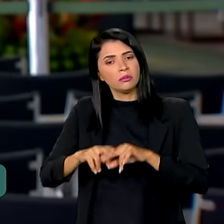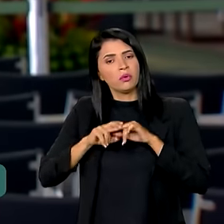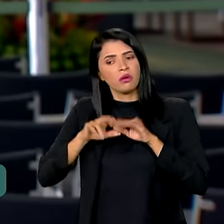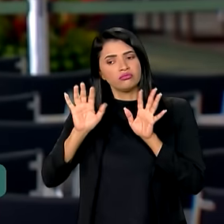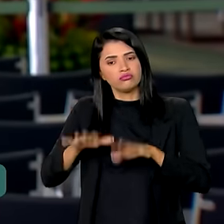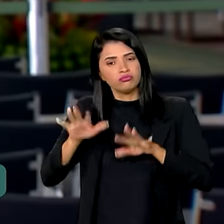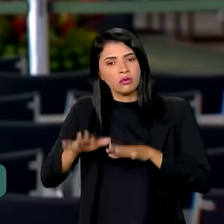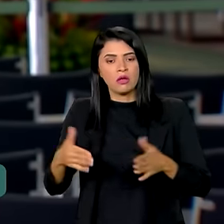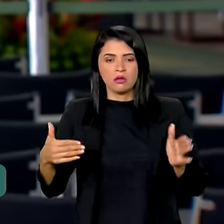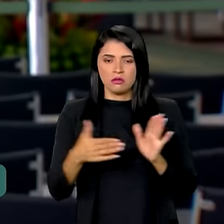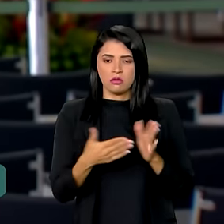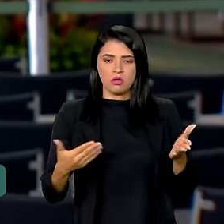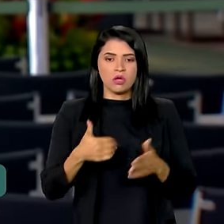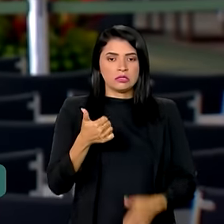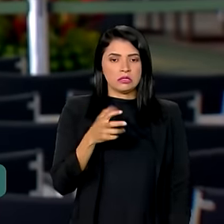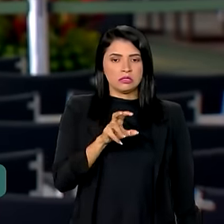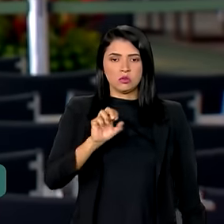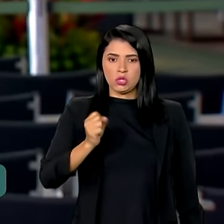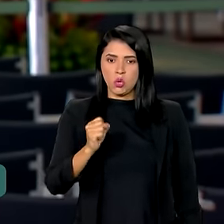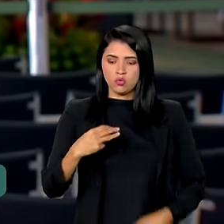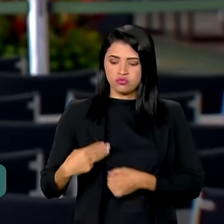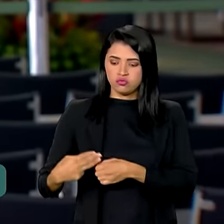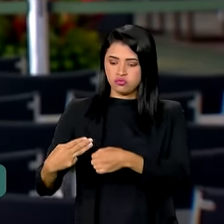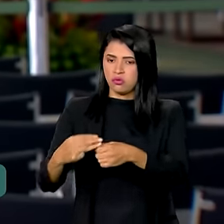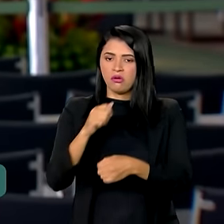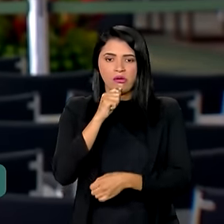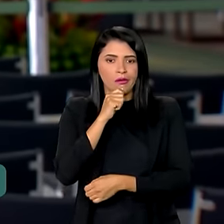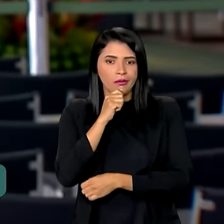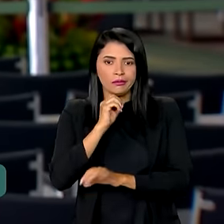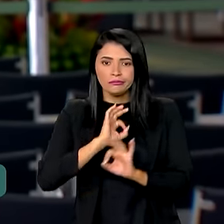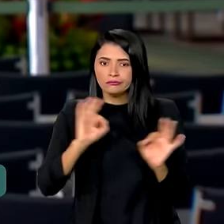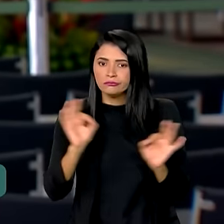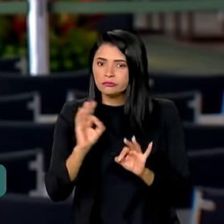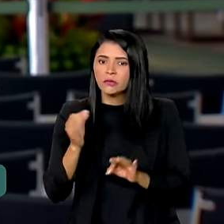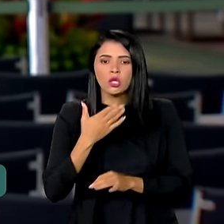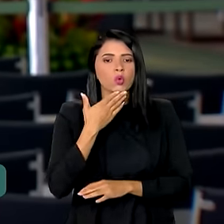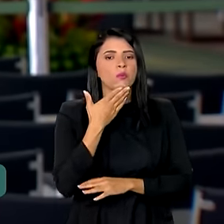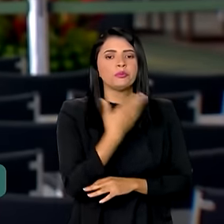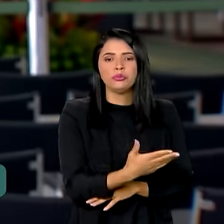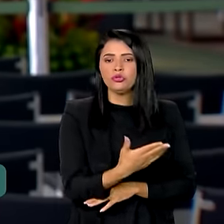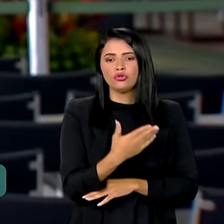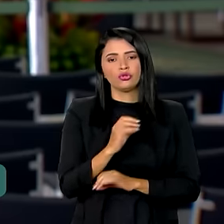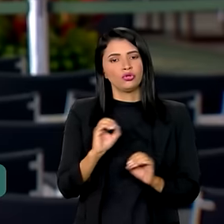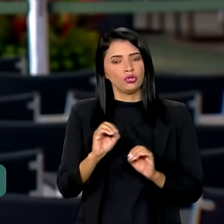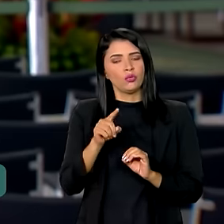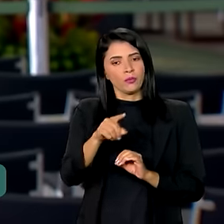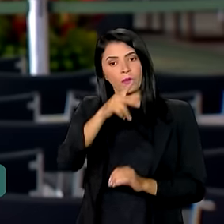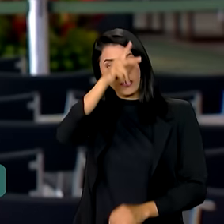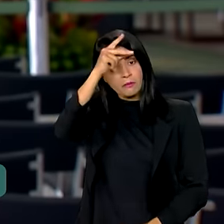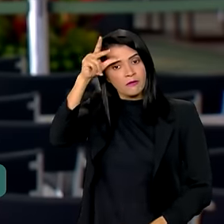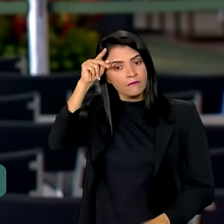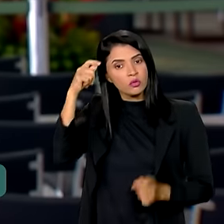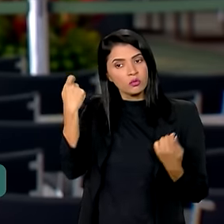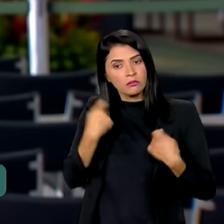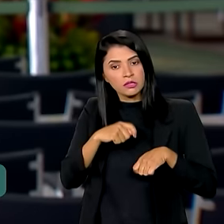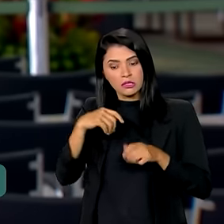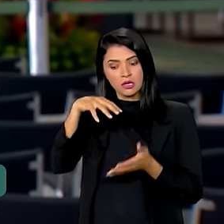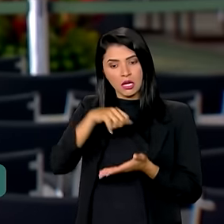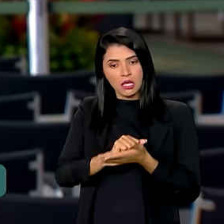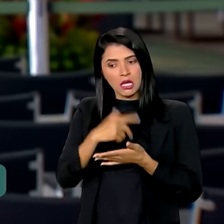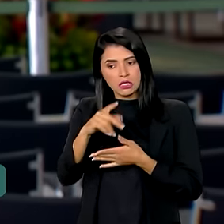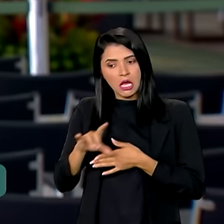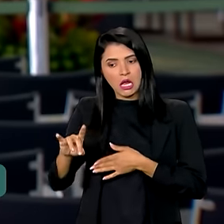Até agora, 158 municípios ainda não pediram o benefício. As prefeituras devem cadastrar as